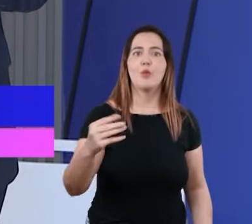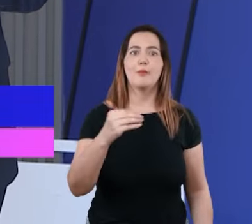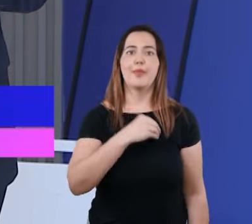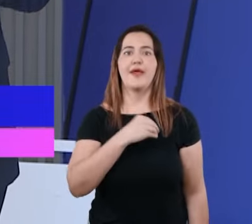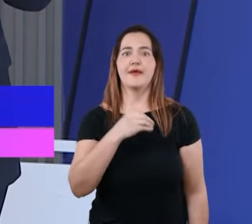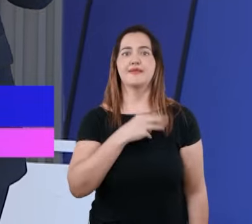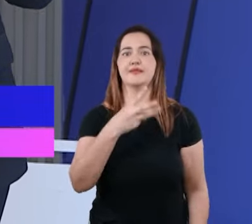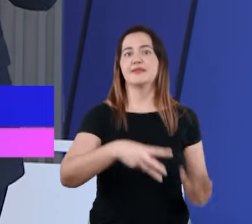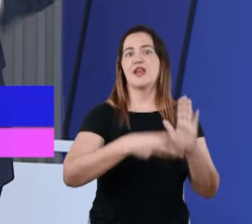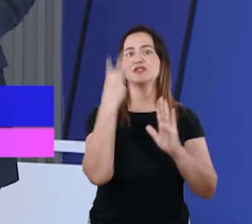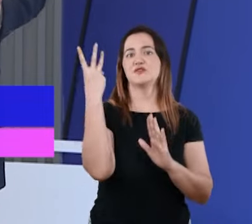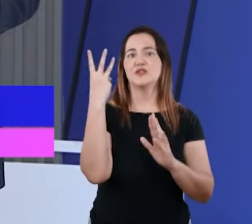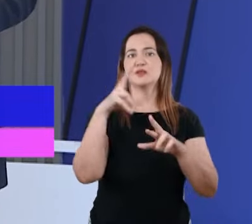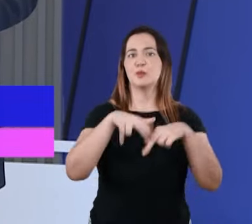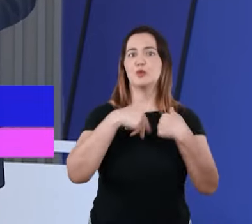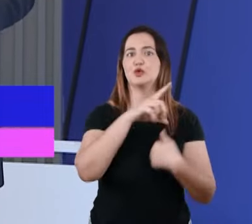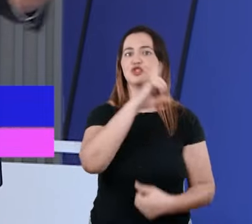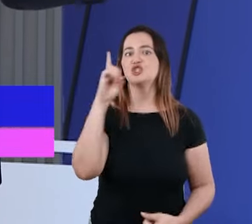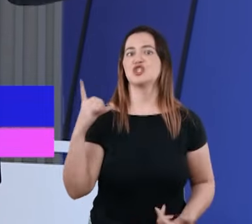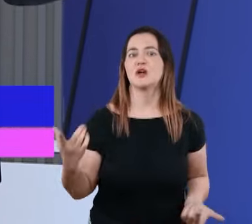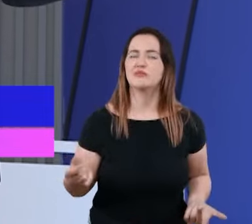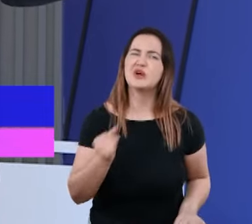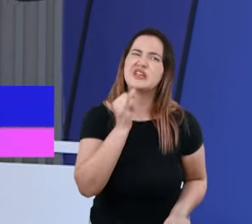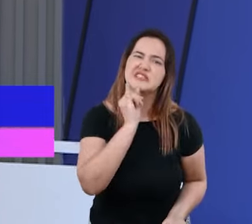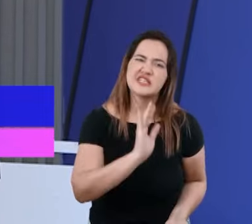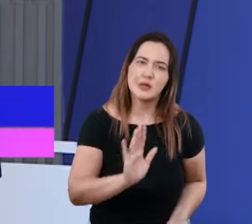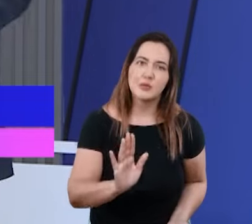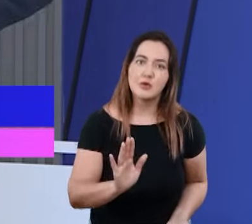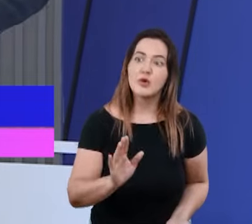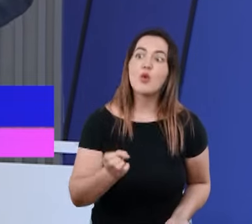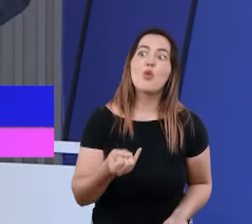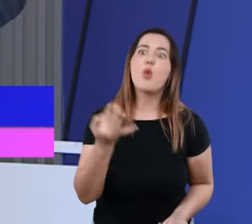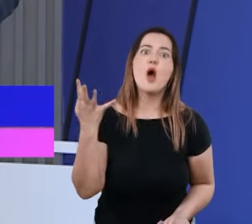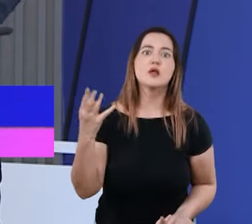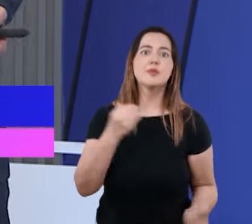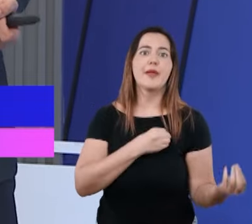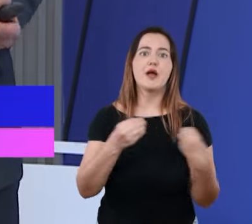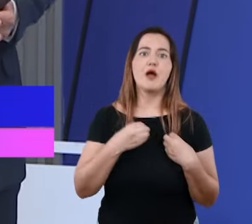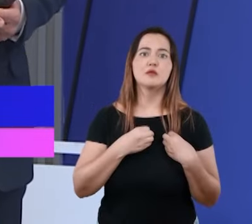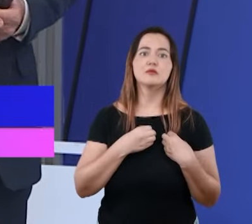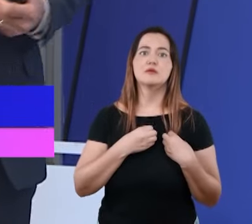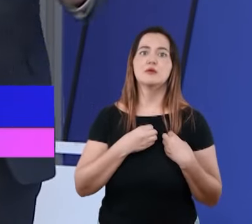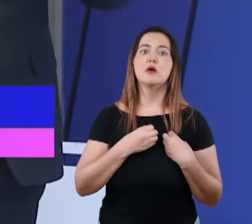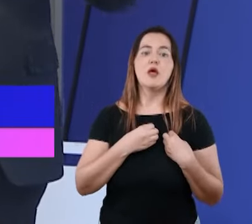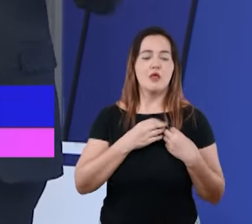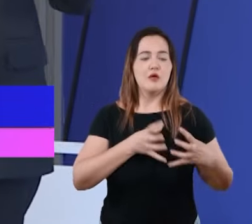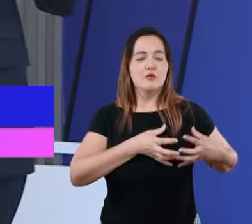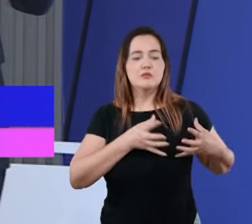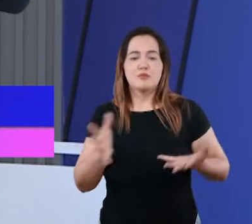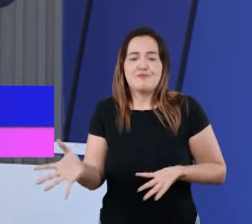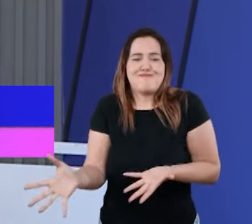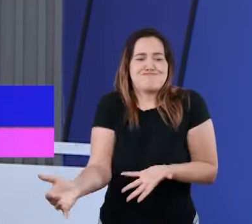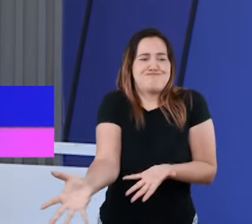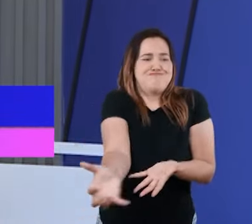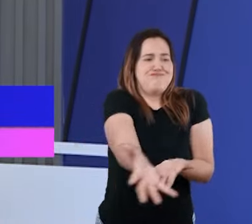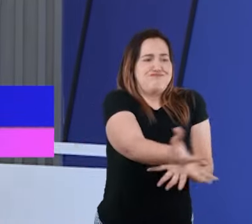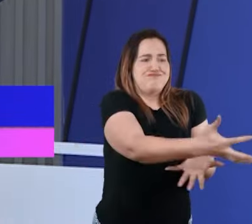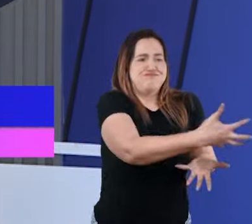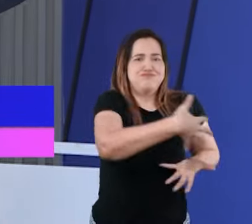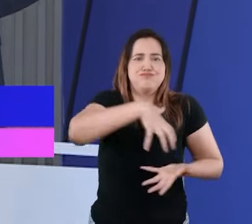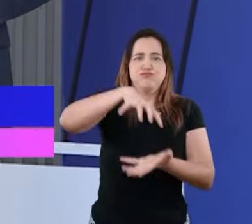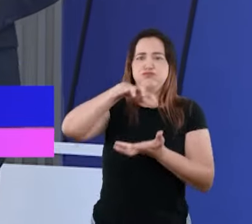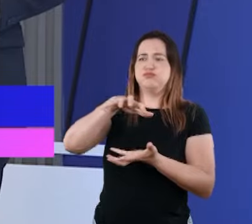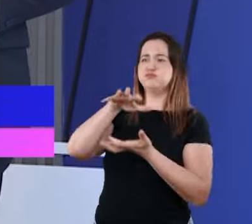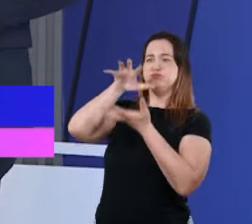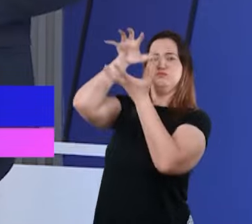pecados todos os dias. É algo incontável, todos esses pecados foram colocados sobre os